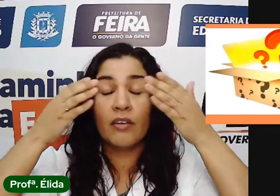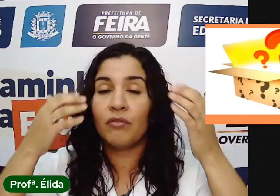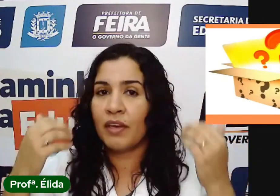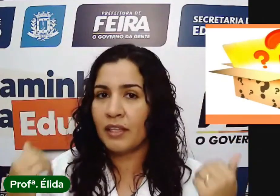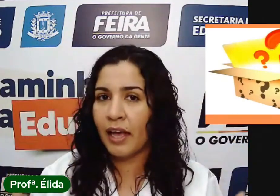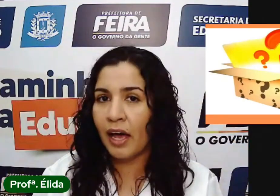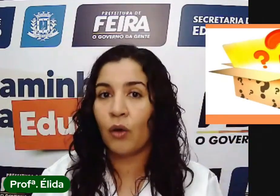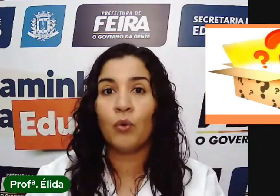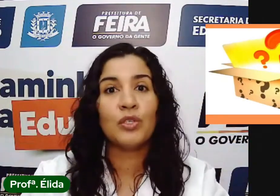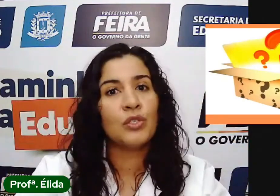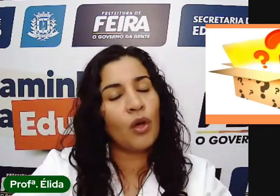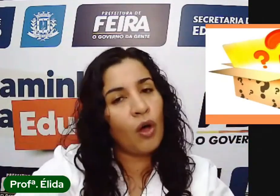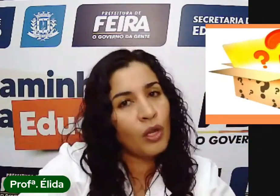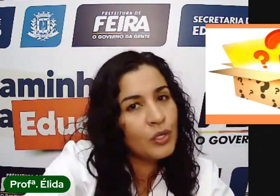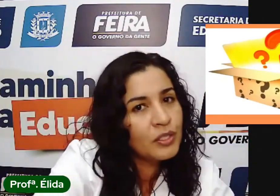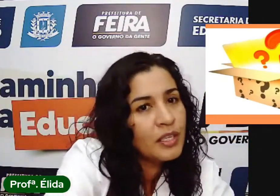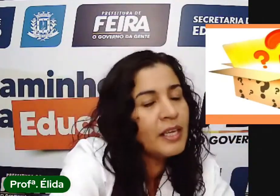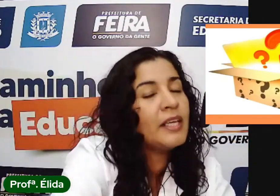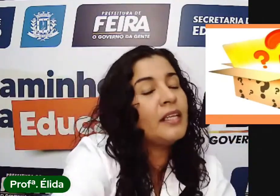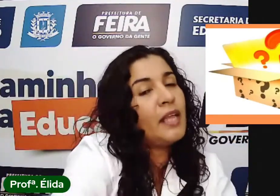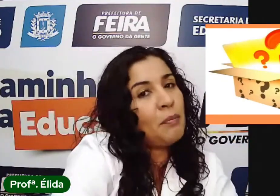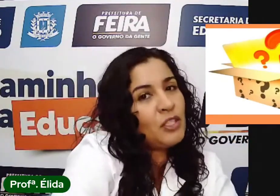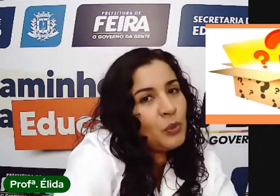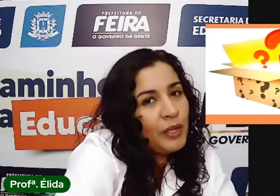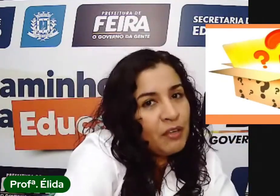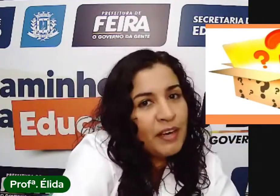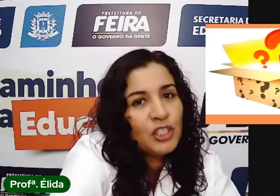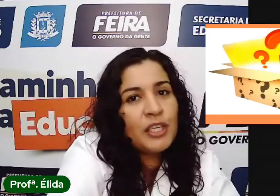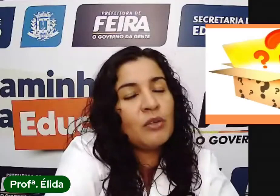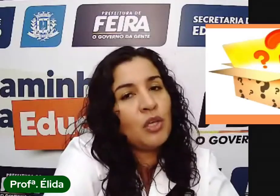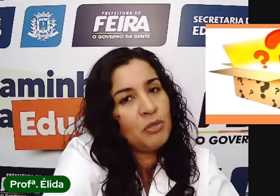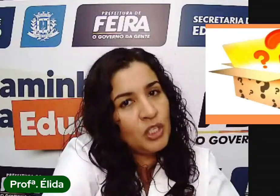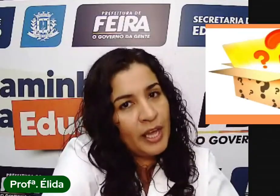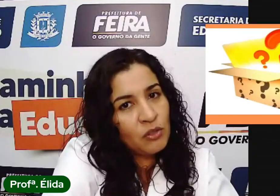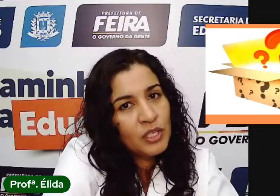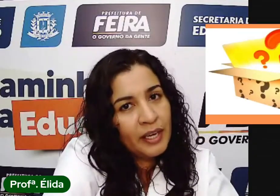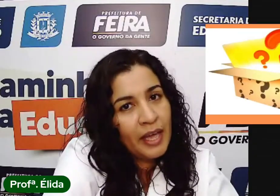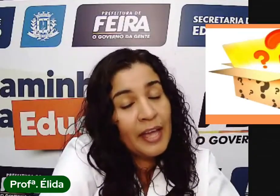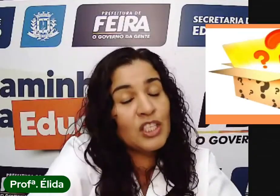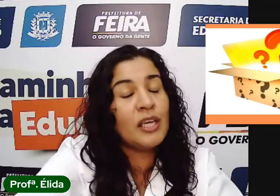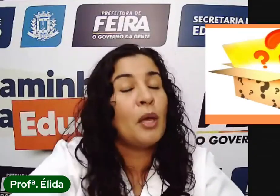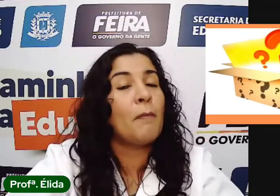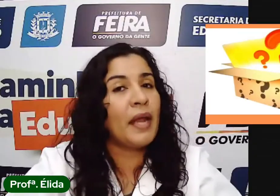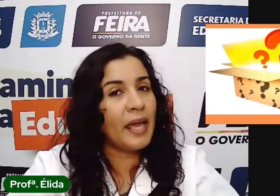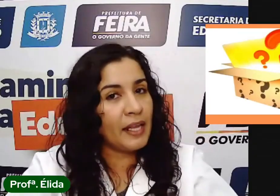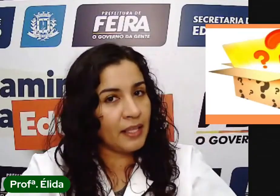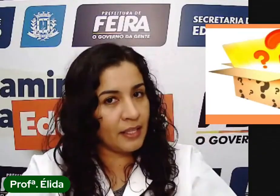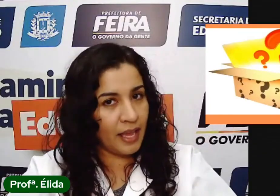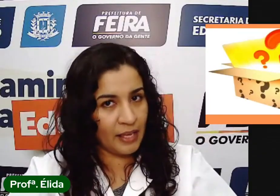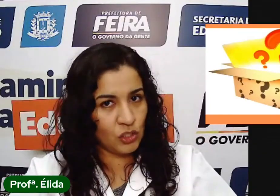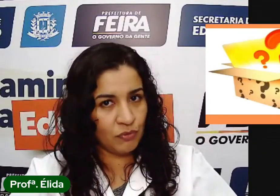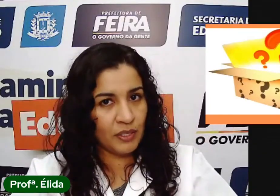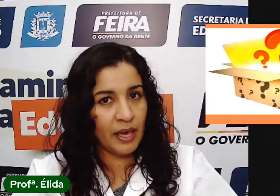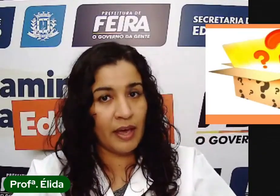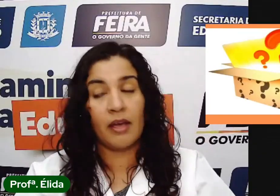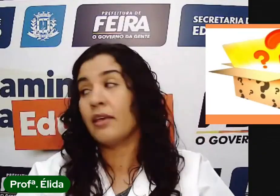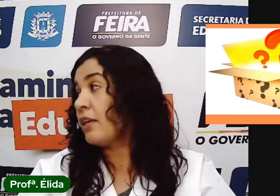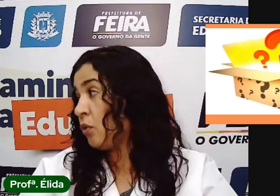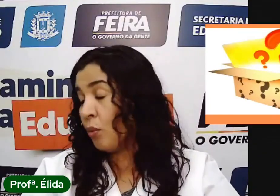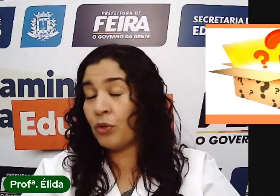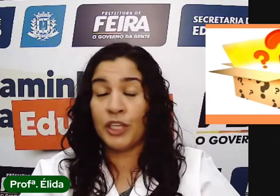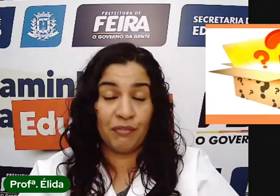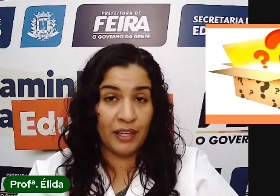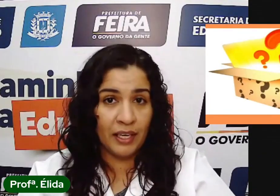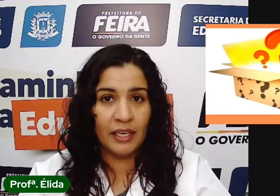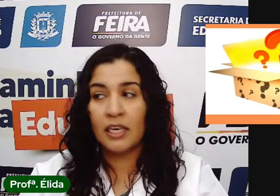E você vai vendar os olhos da pessoa que vai tirar os objetos da caixa, pra ela tentar adivinhar.